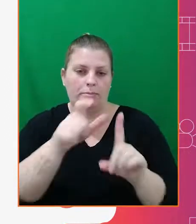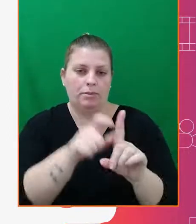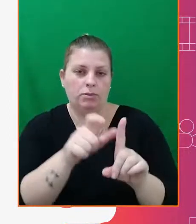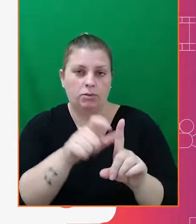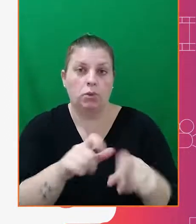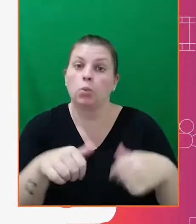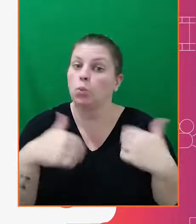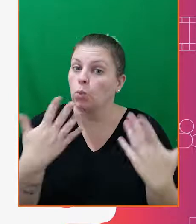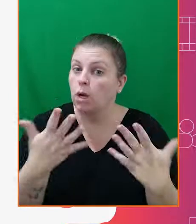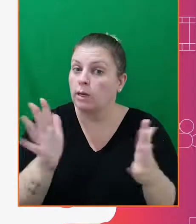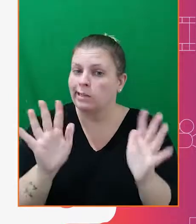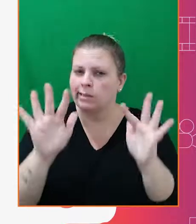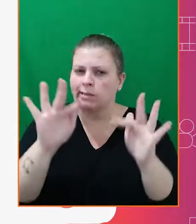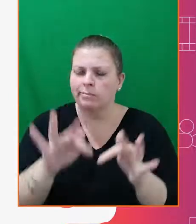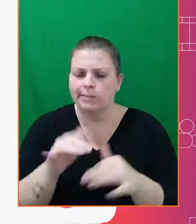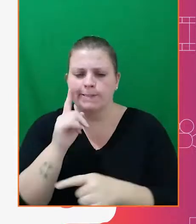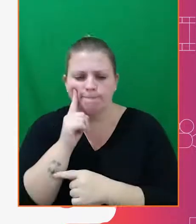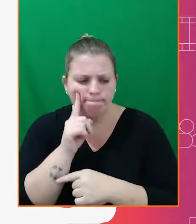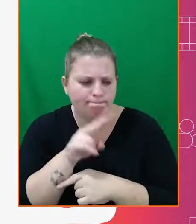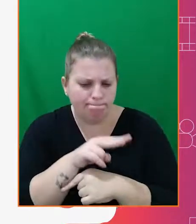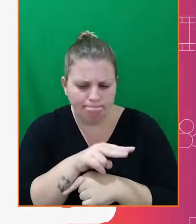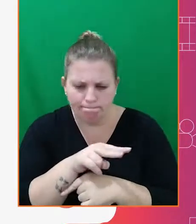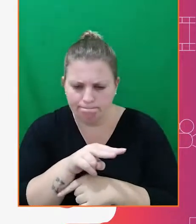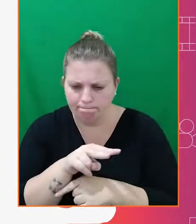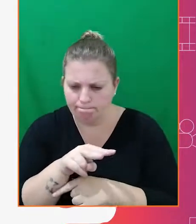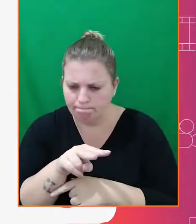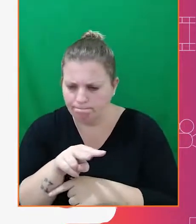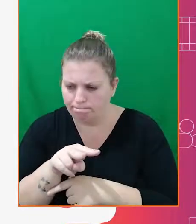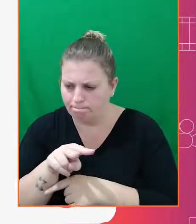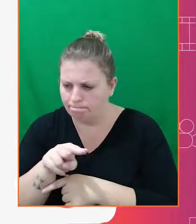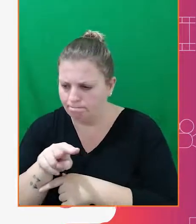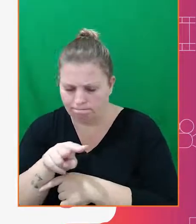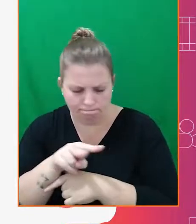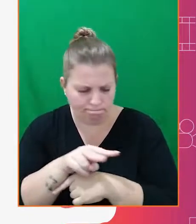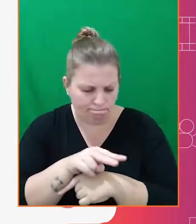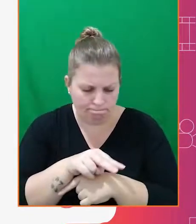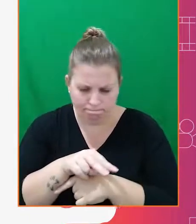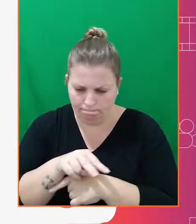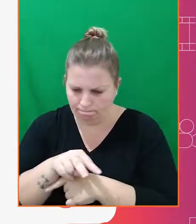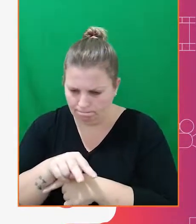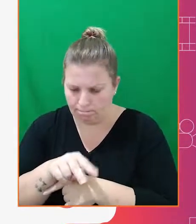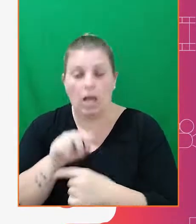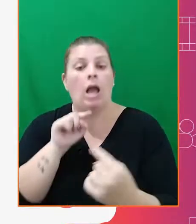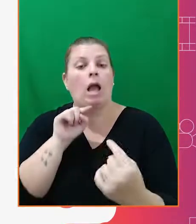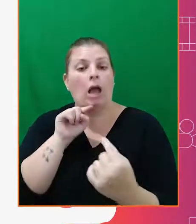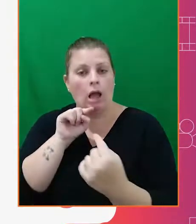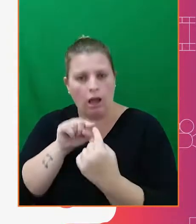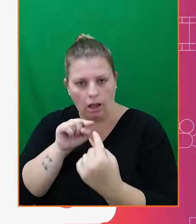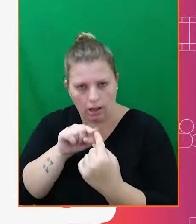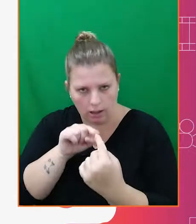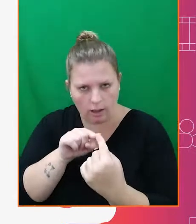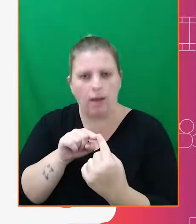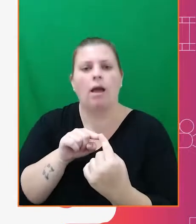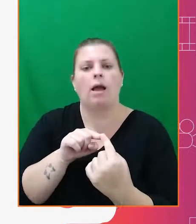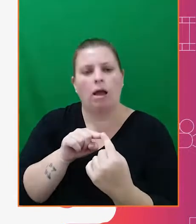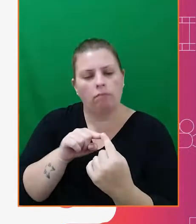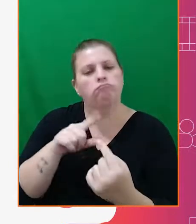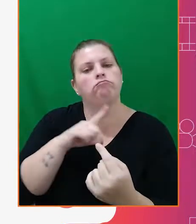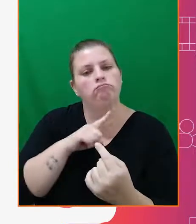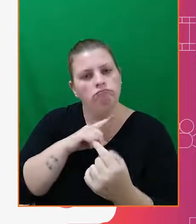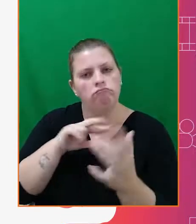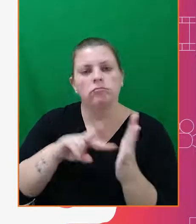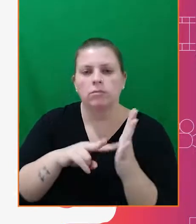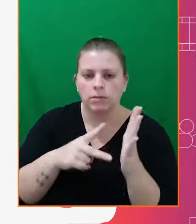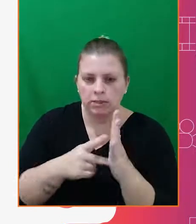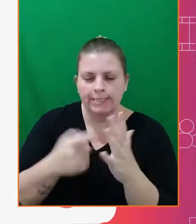Quando terminar, dê uma olhada se a ação que você criou está do seu gosto. Se ela faz sentido